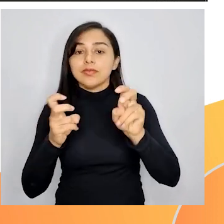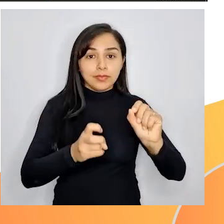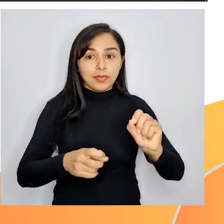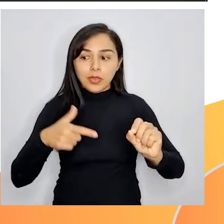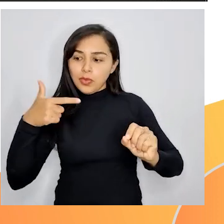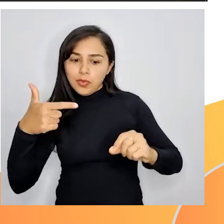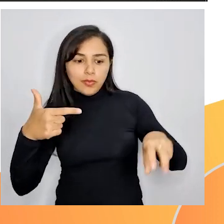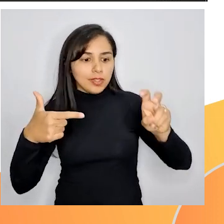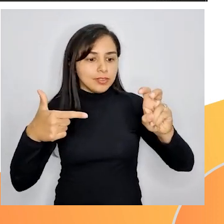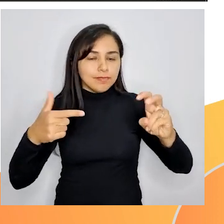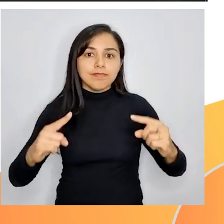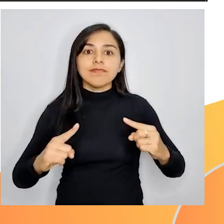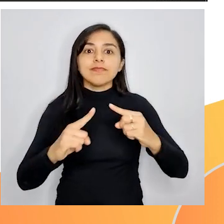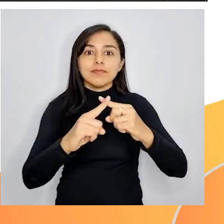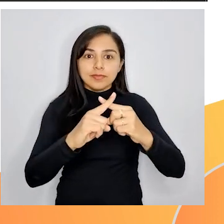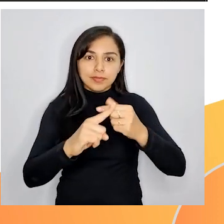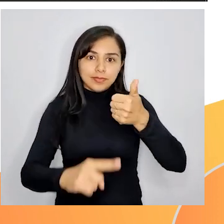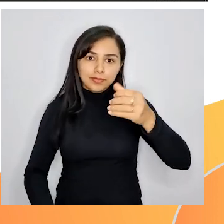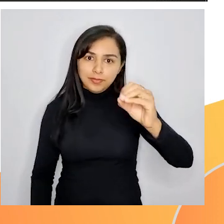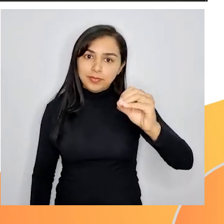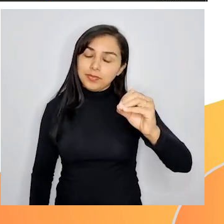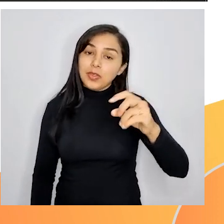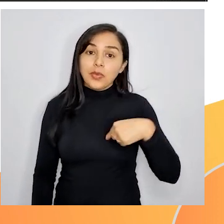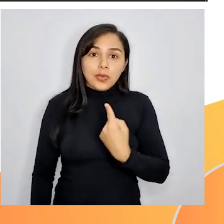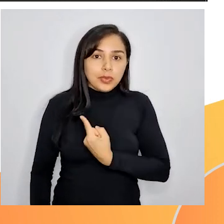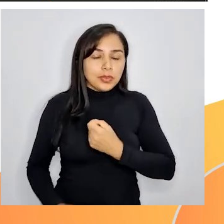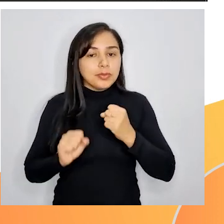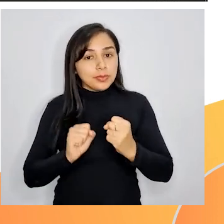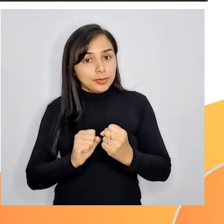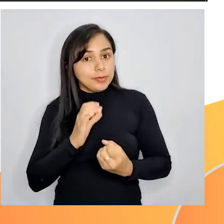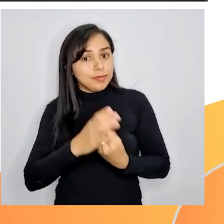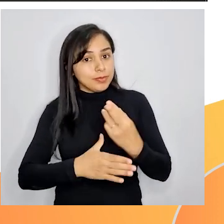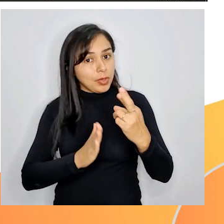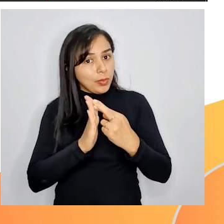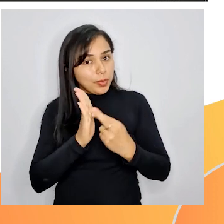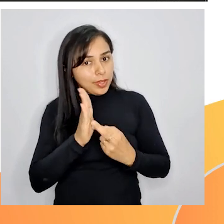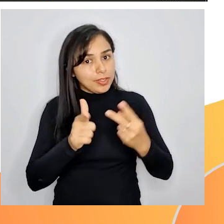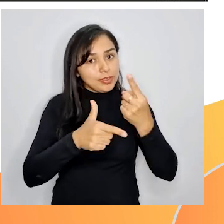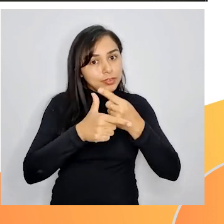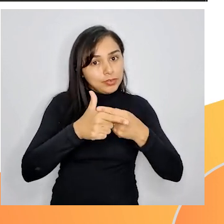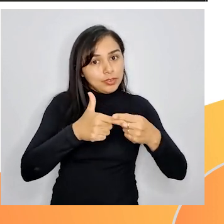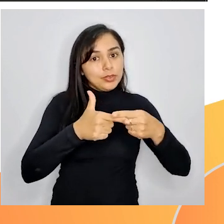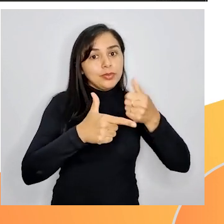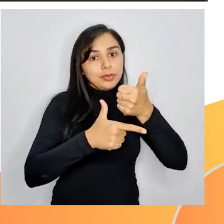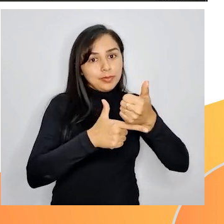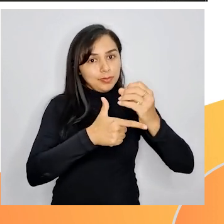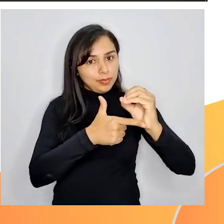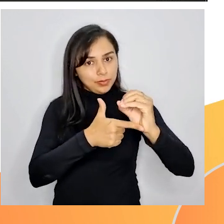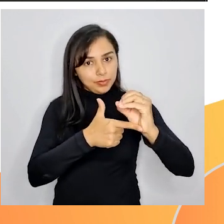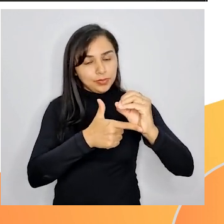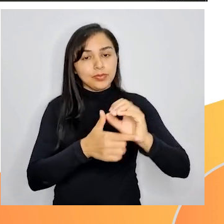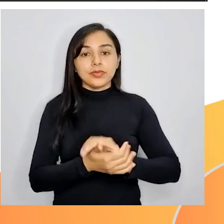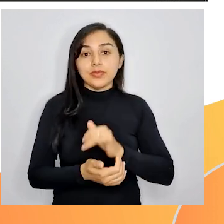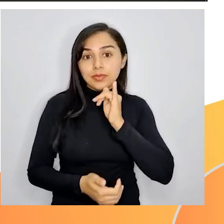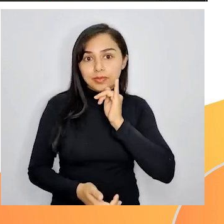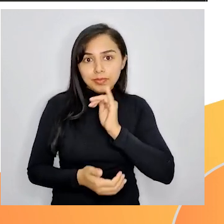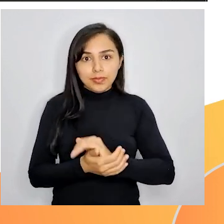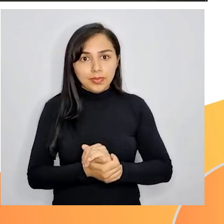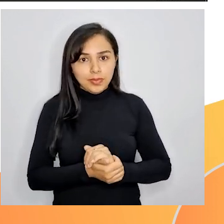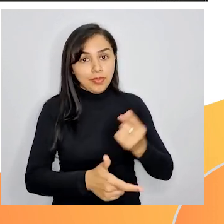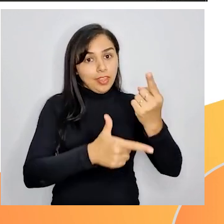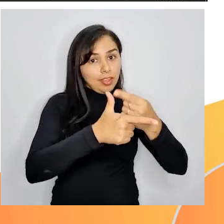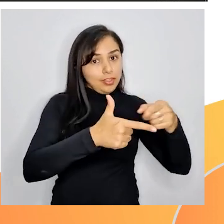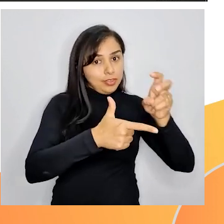e podemos então criar o critério para o número 10, quando eu faço a união desses critérios. O critério do número 5,